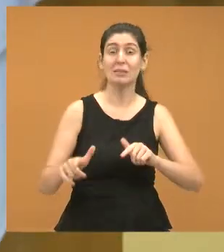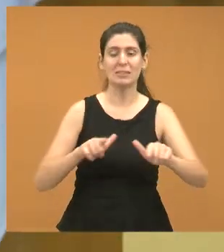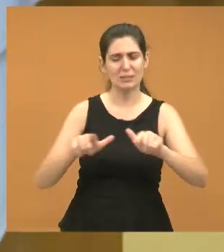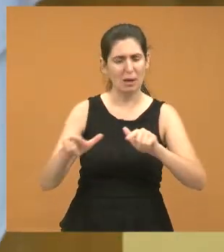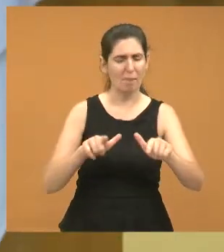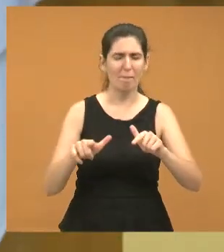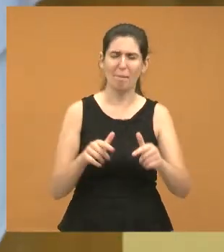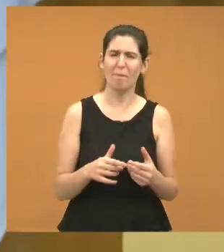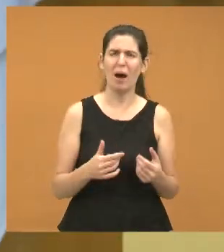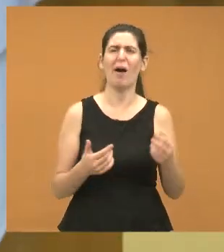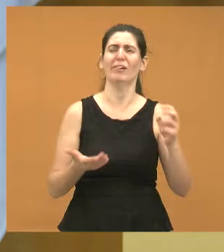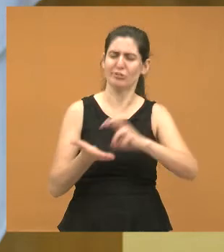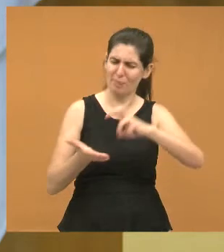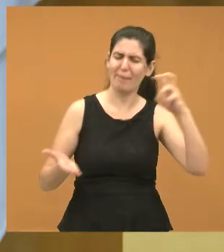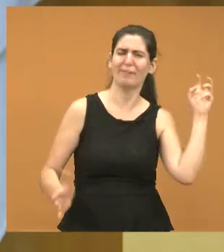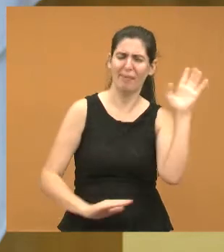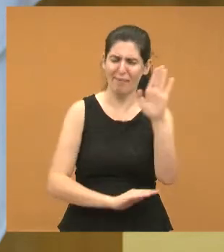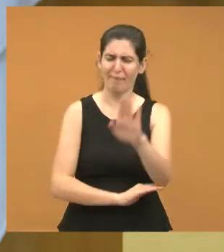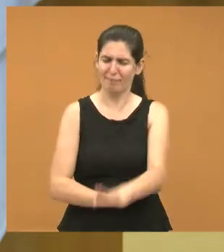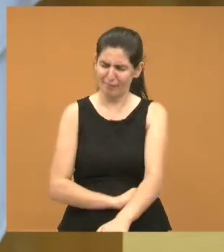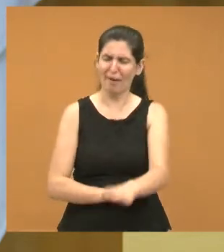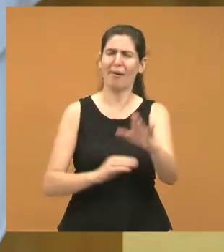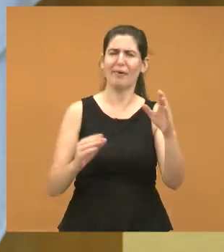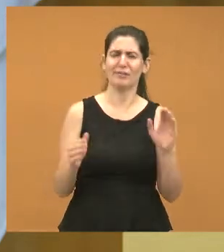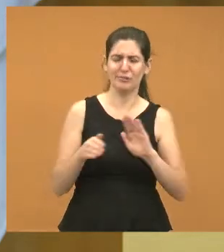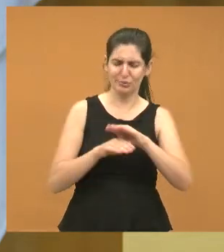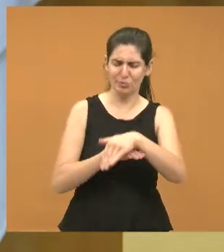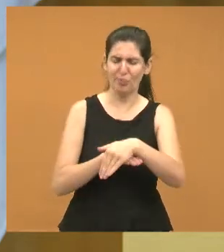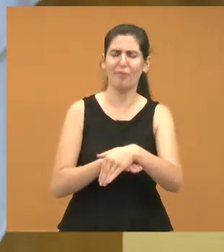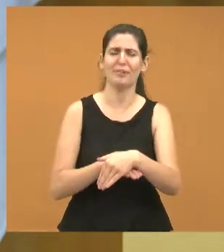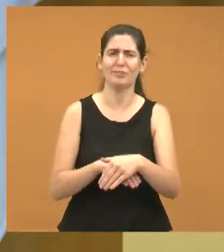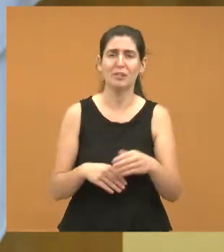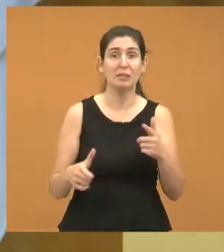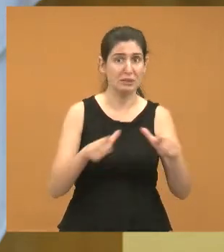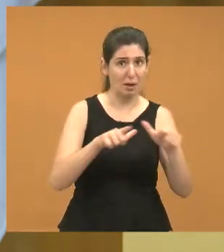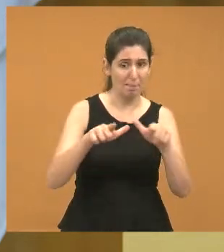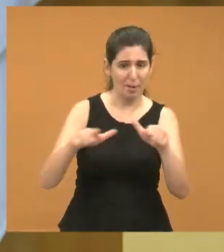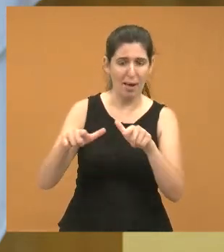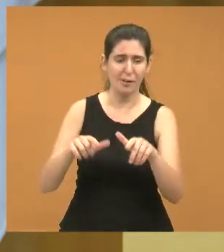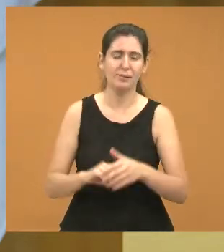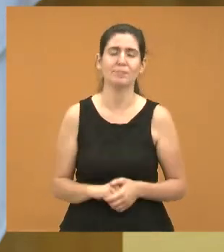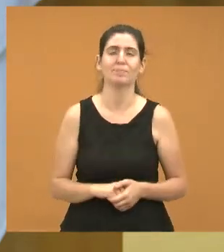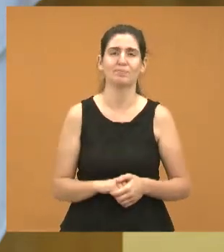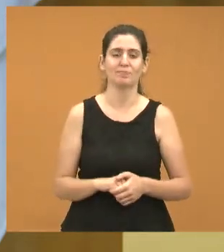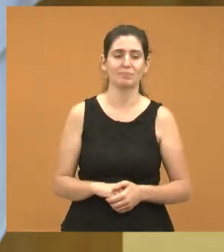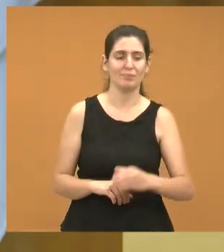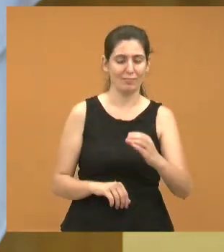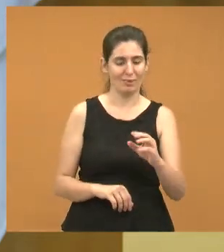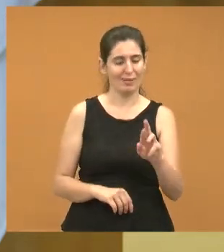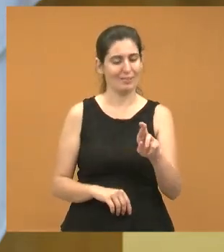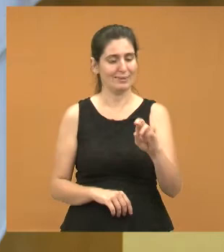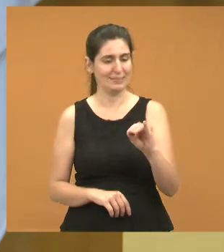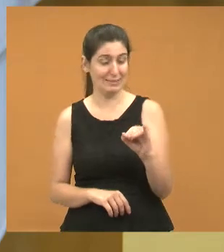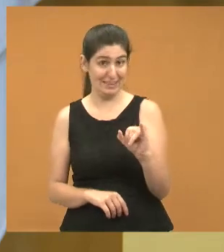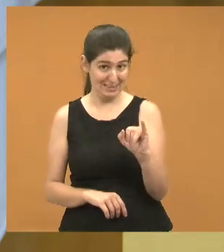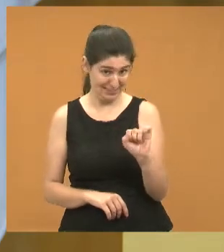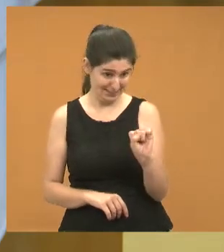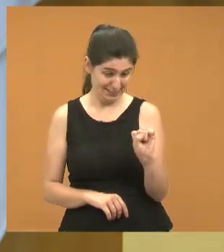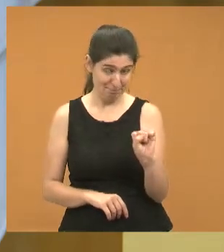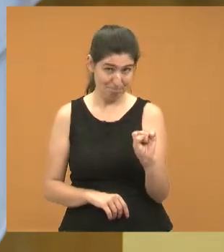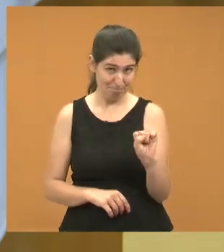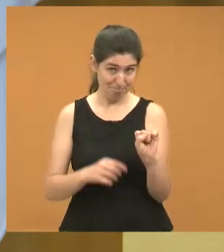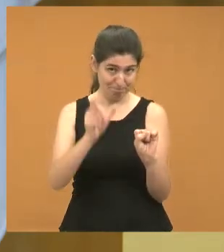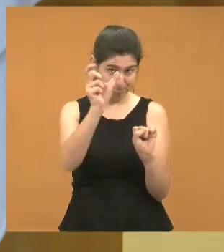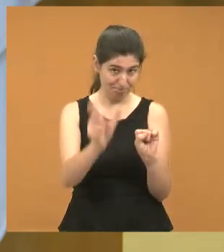e noite, vários eventos que tem noturno, está aí. Gostaria de citar aqui o nome da Cris, como é uma das pessoas